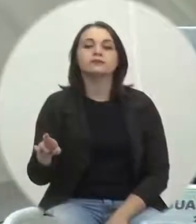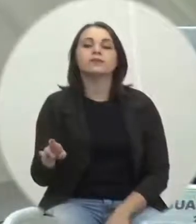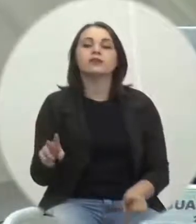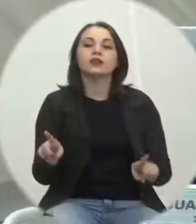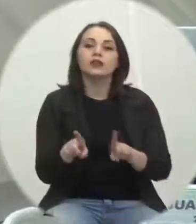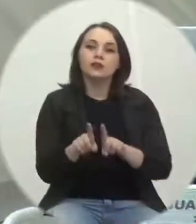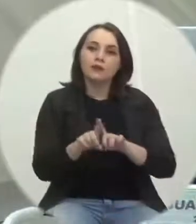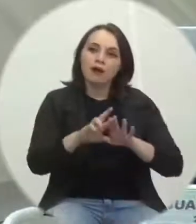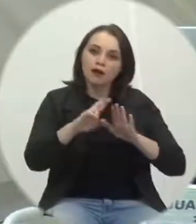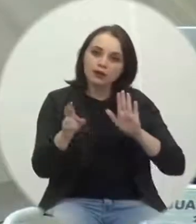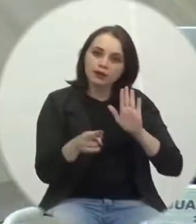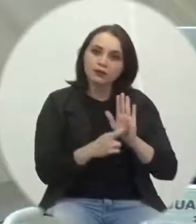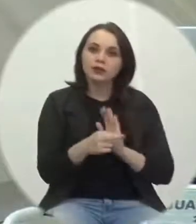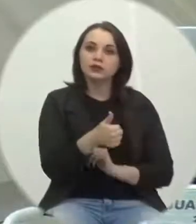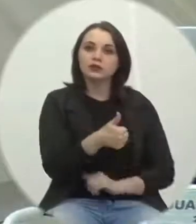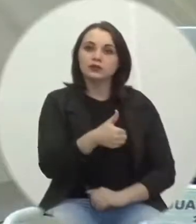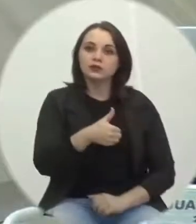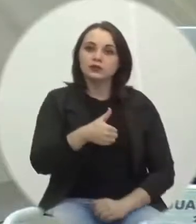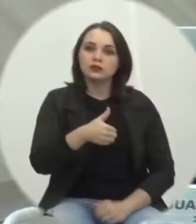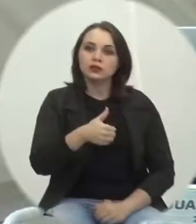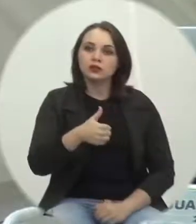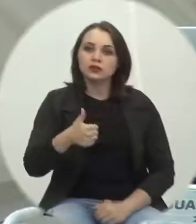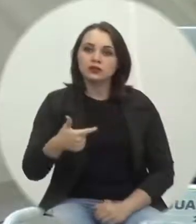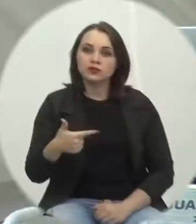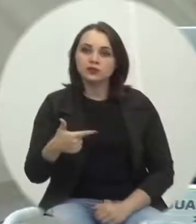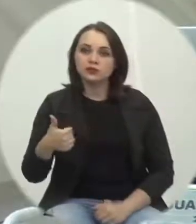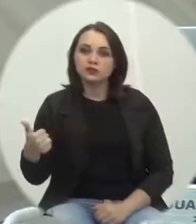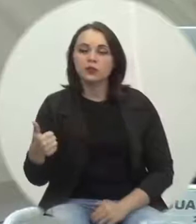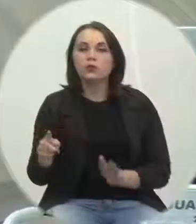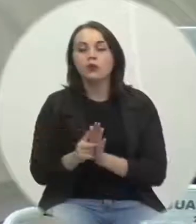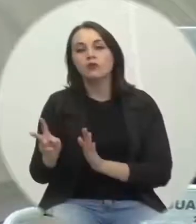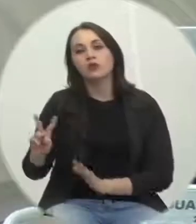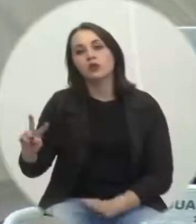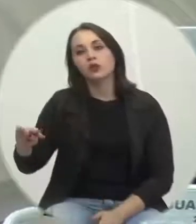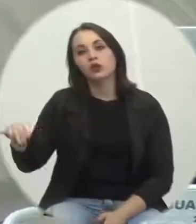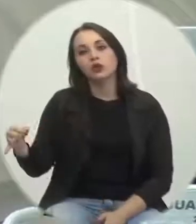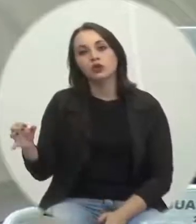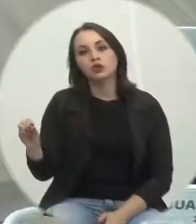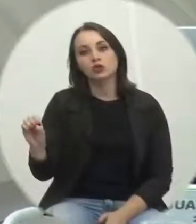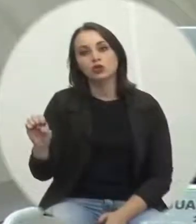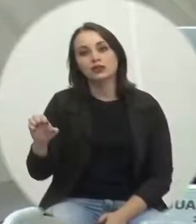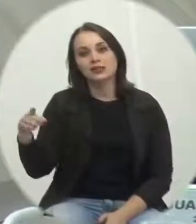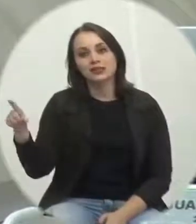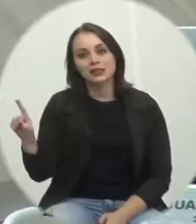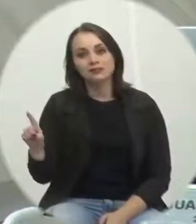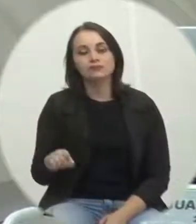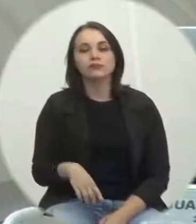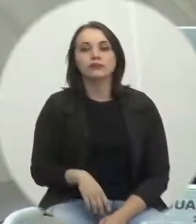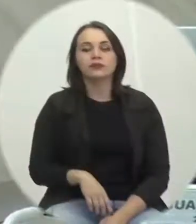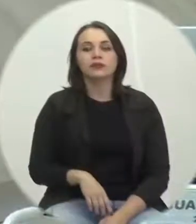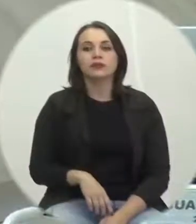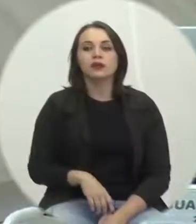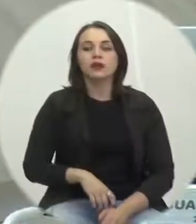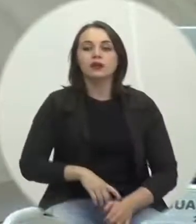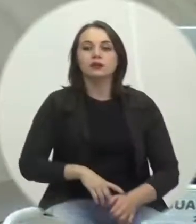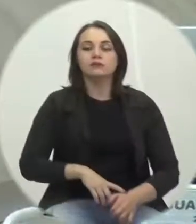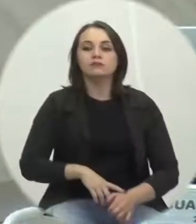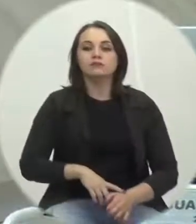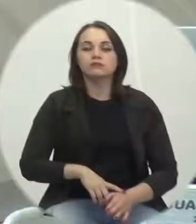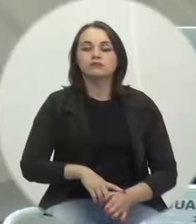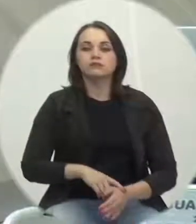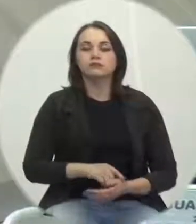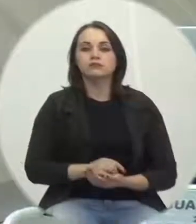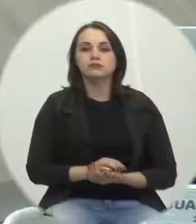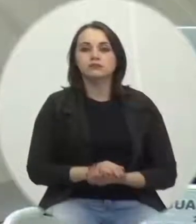Requerimento 121, de autoria do vereador José Paulo Ferrarese. Indicação 195, 21, de autoria do vereador